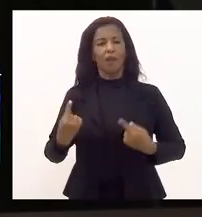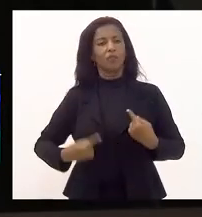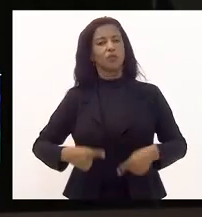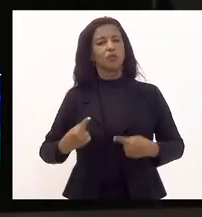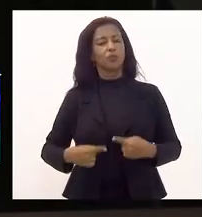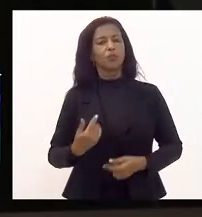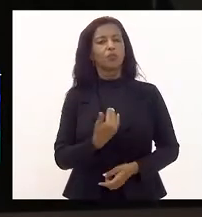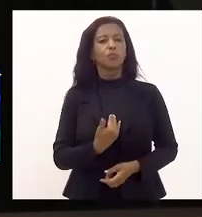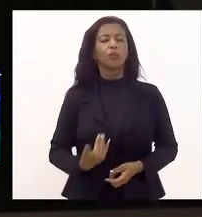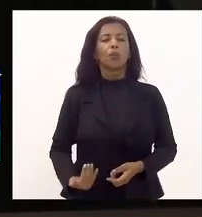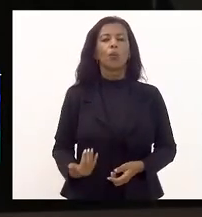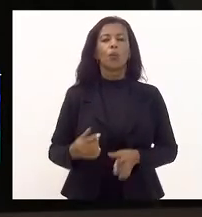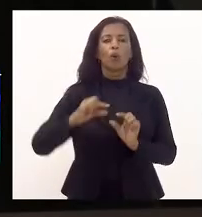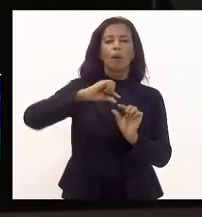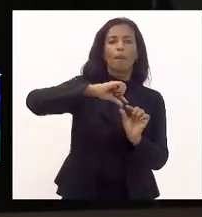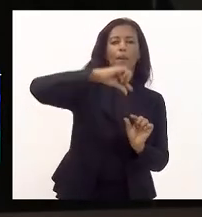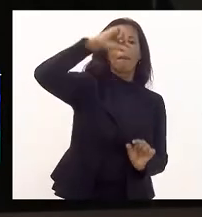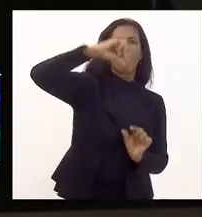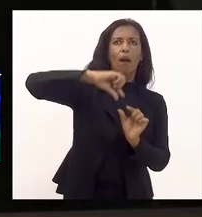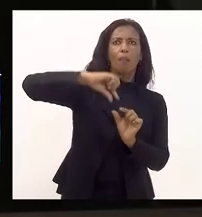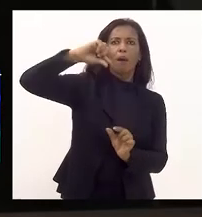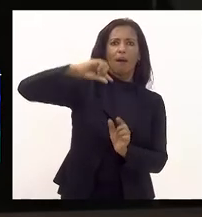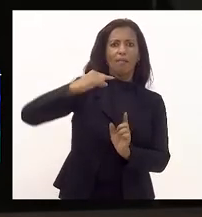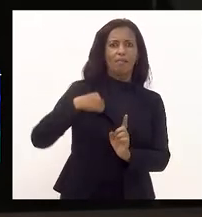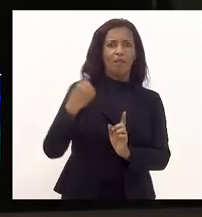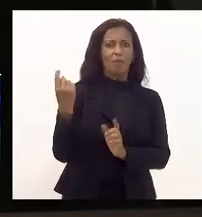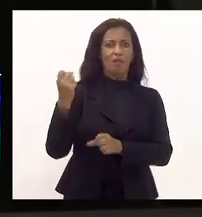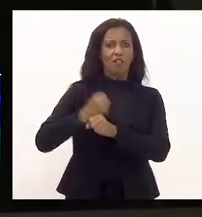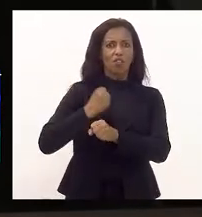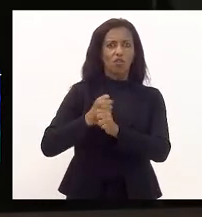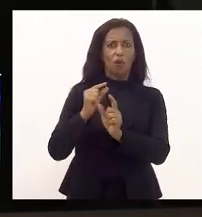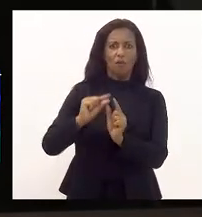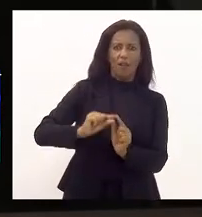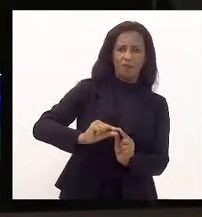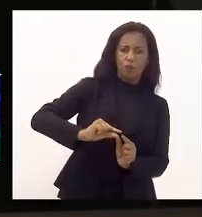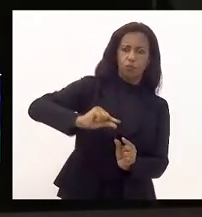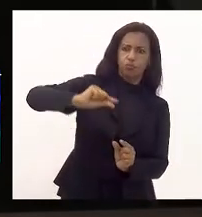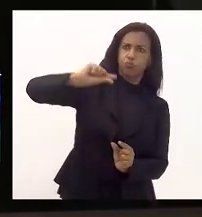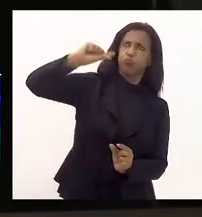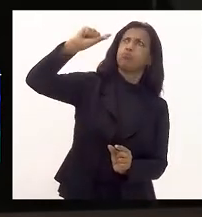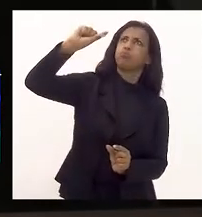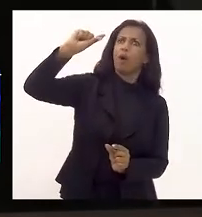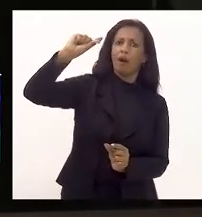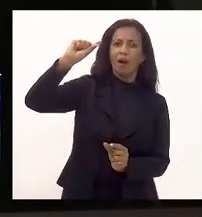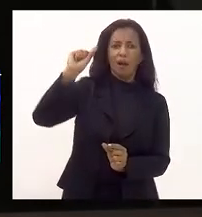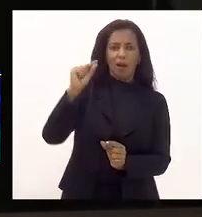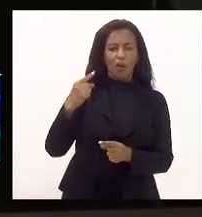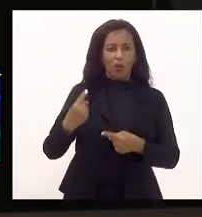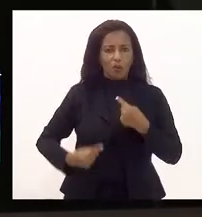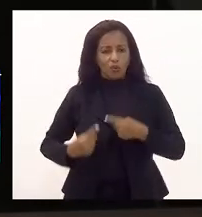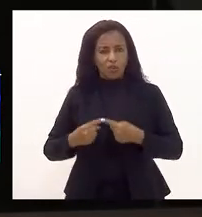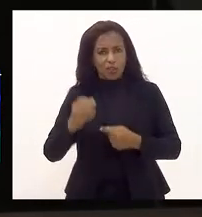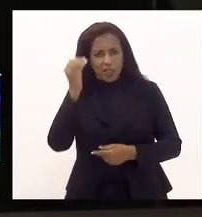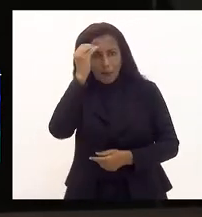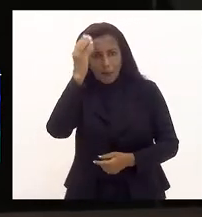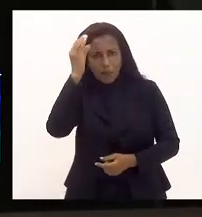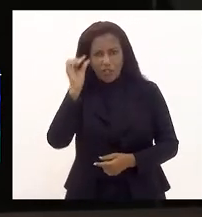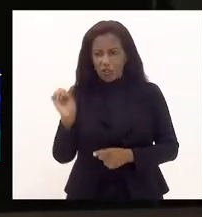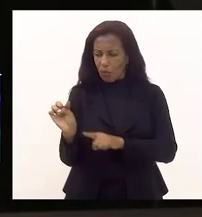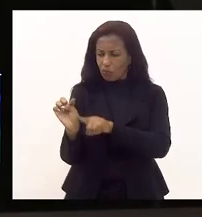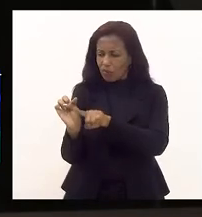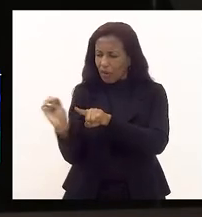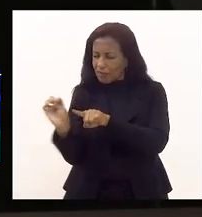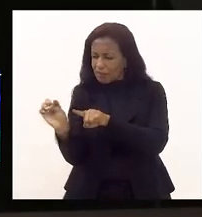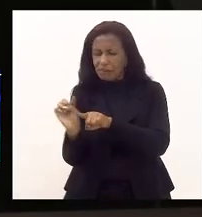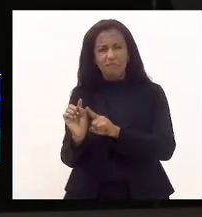públicas com as barras, tem barra que vai lá em cima, de obras, por exemplo, vai lá em cima. Quando eu chego na política da cultura, é um traço.